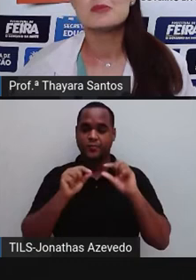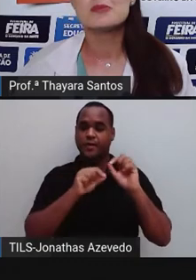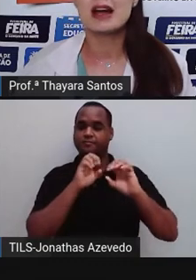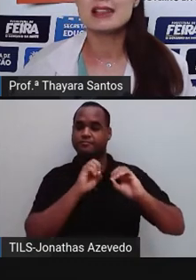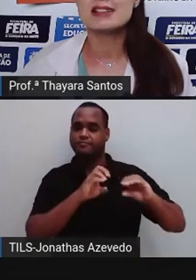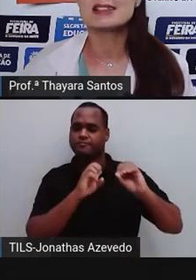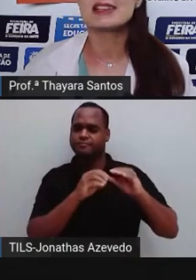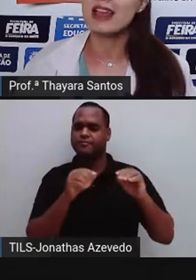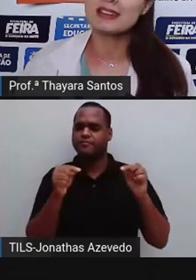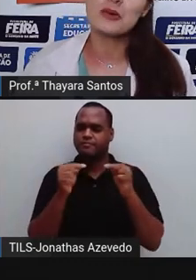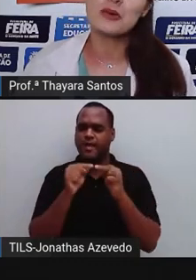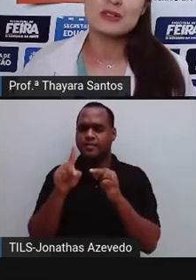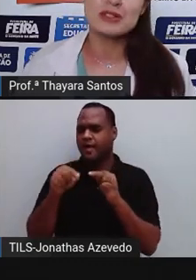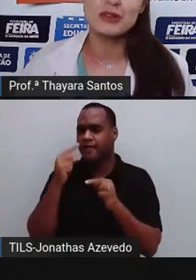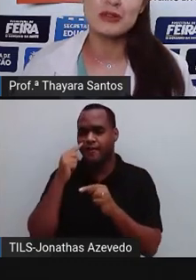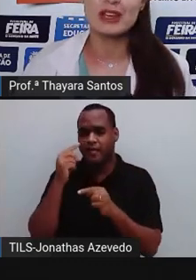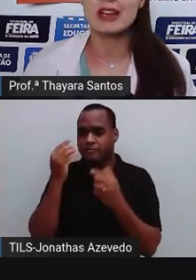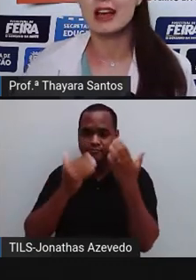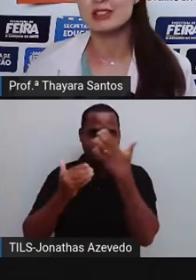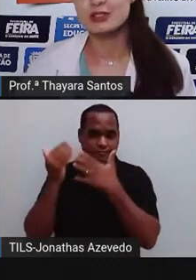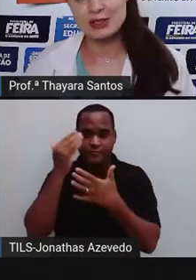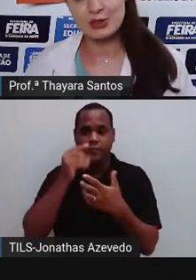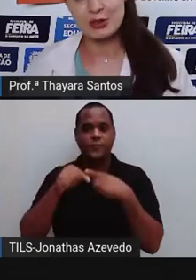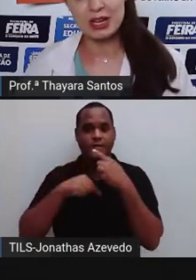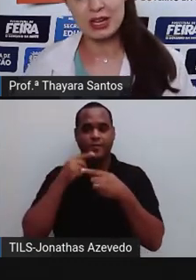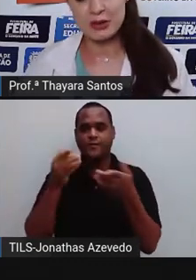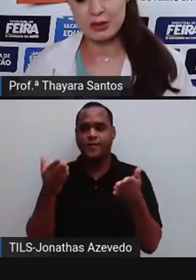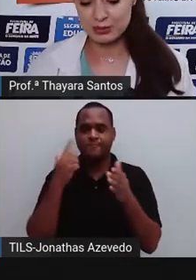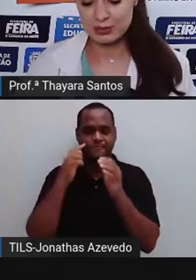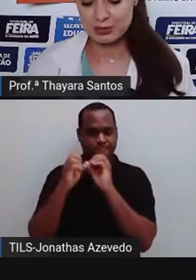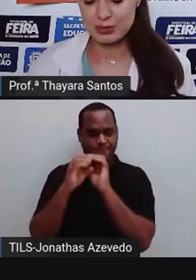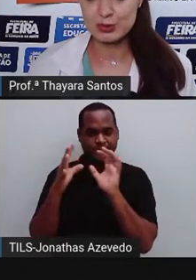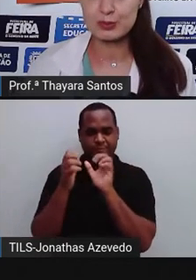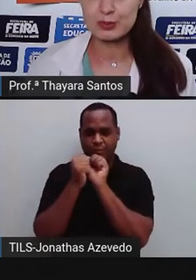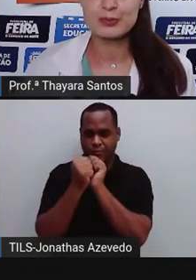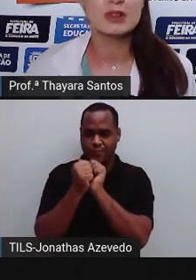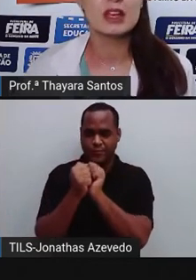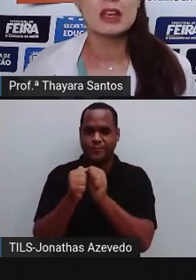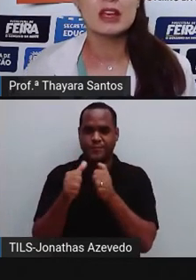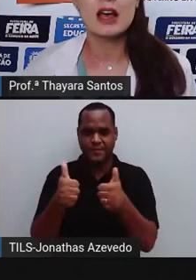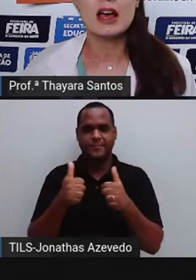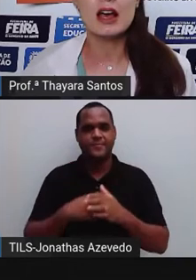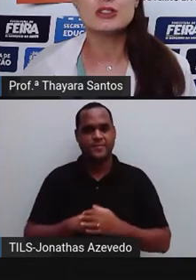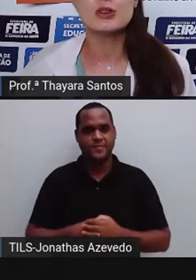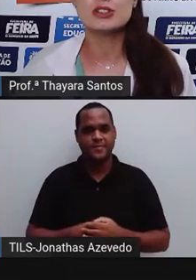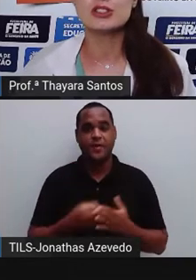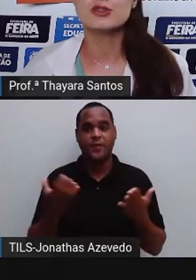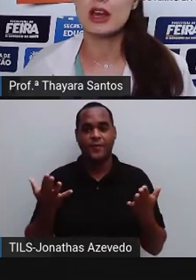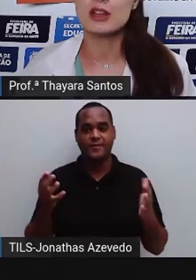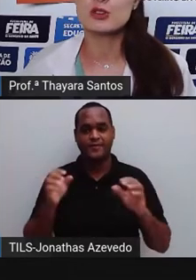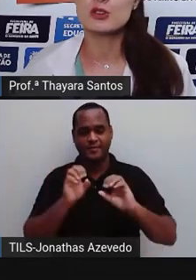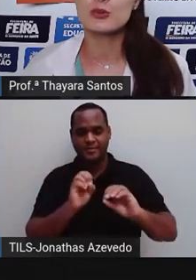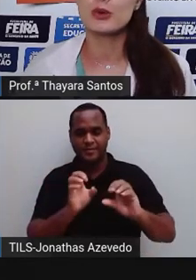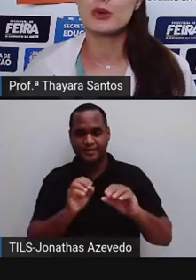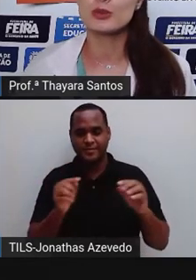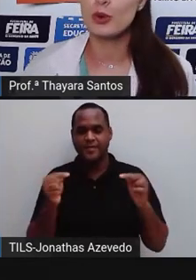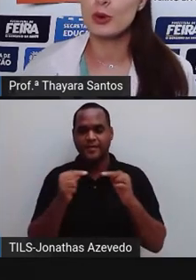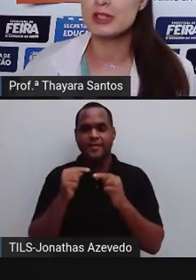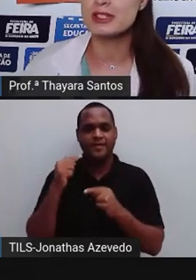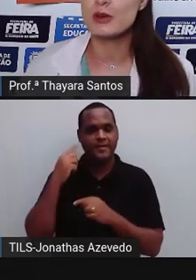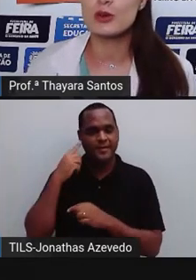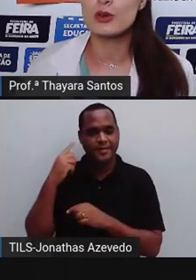mas quem ainda não conseguiu ver, a gente vai descobrir agora juntos. E na aula de hoje a gente vai falar sobre